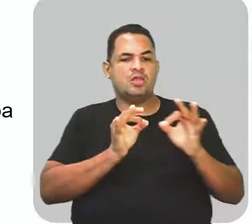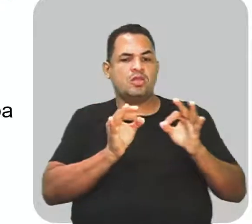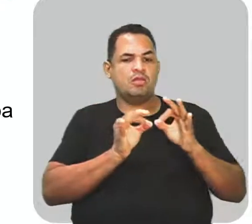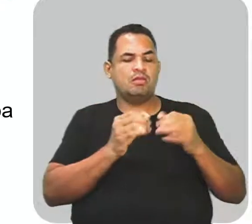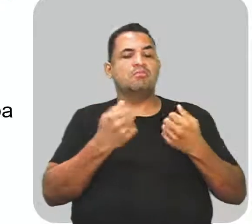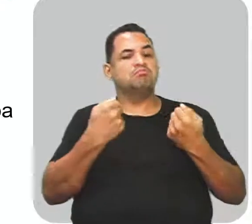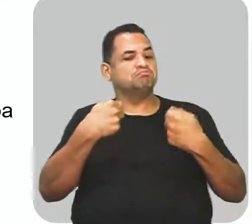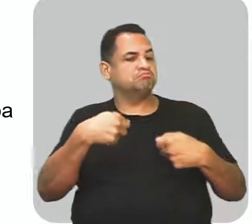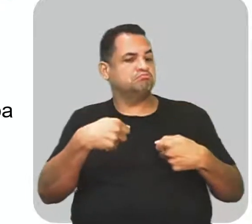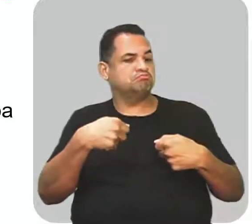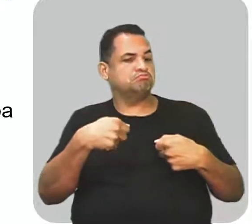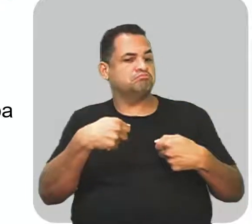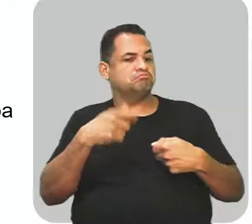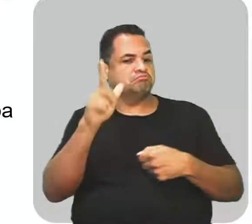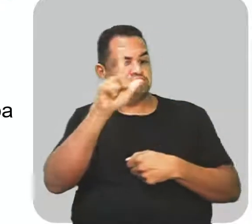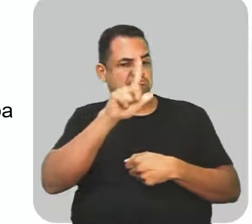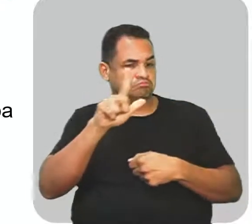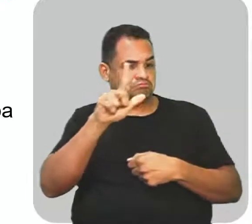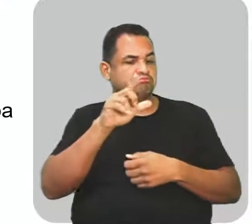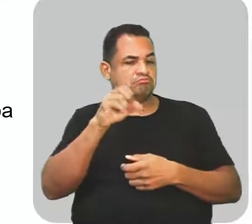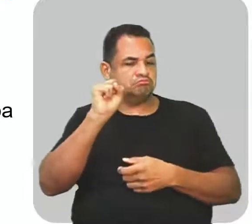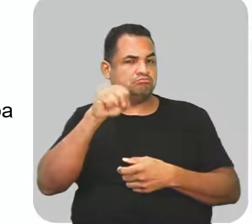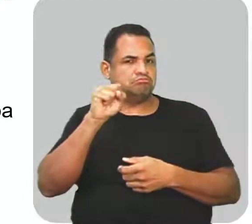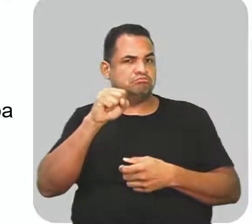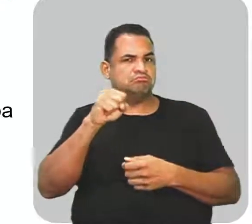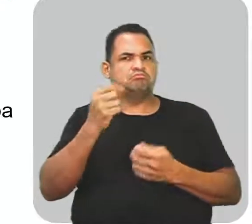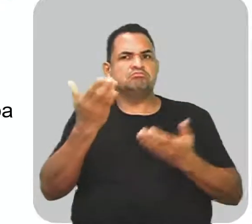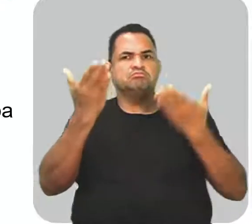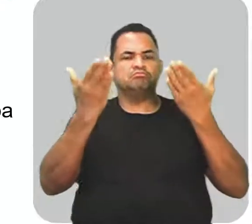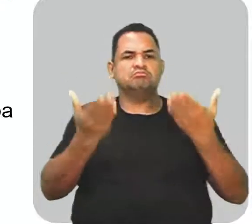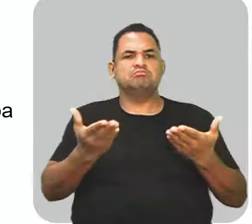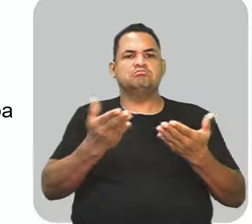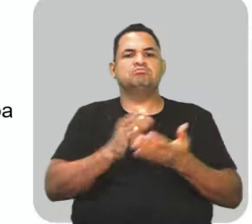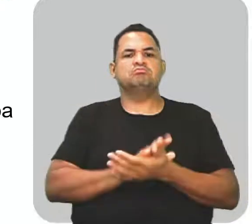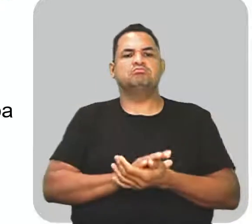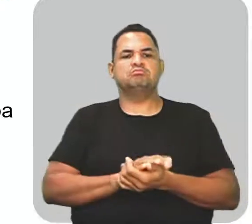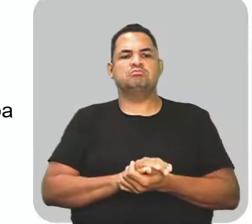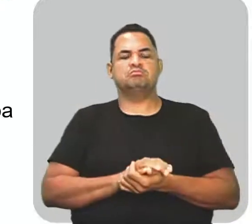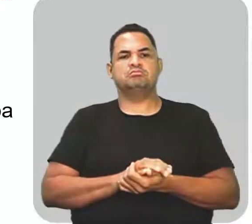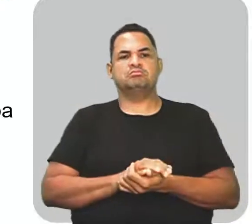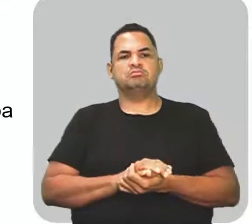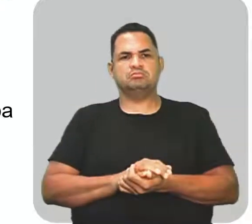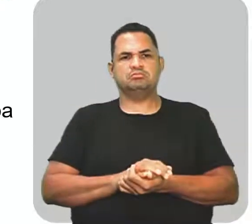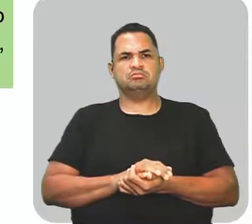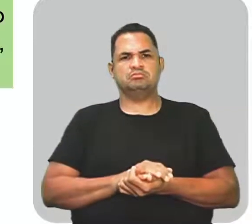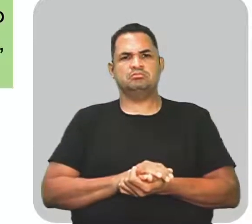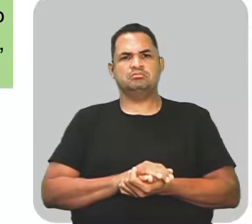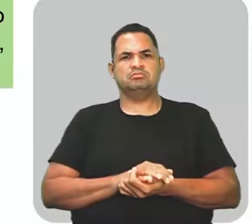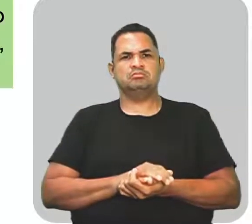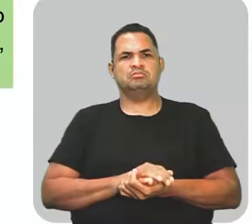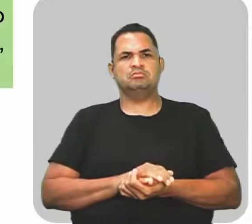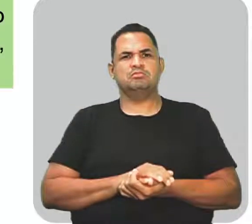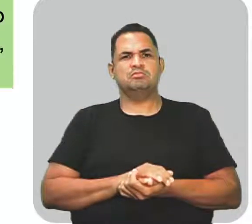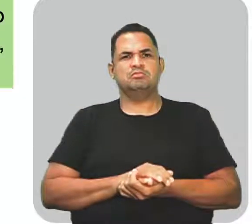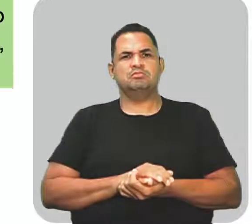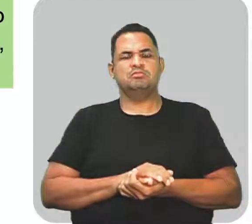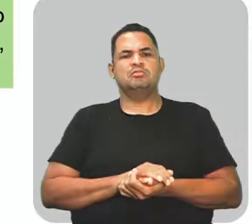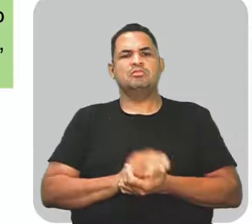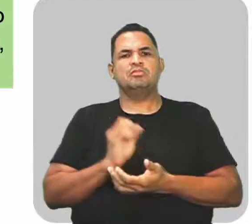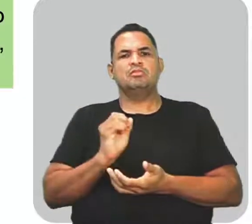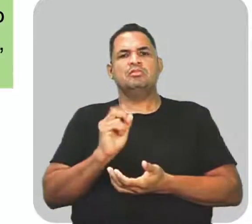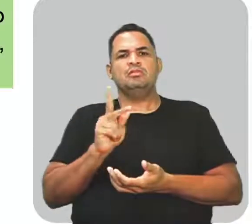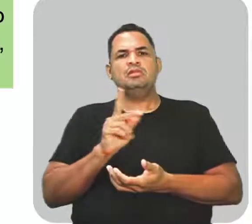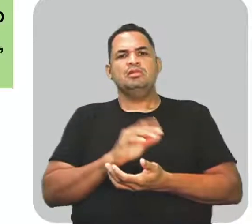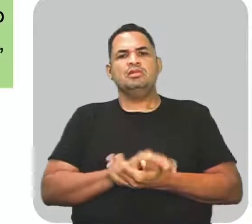possível na literatura, sim. E está se tratando de silepse de pessoa. Ok.